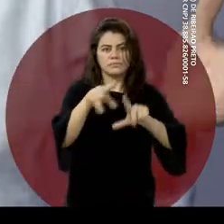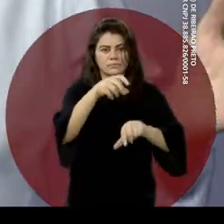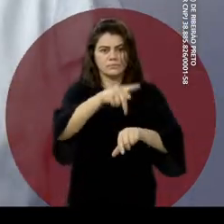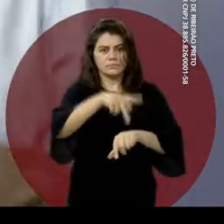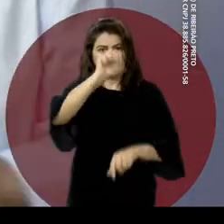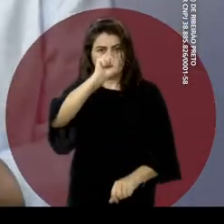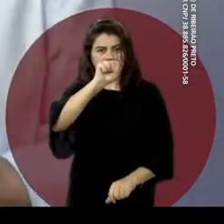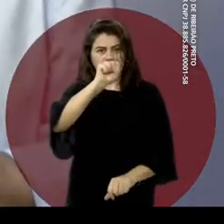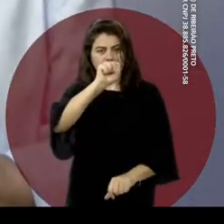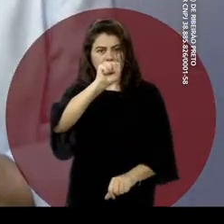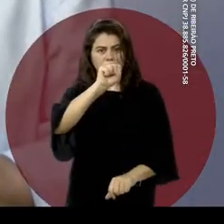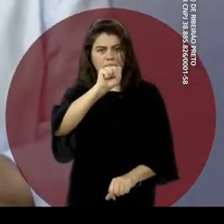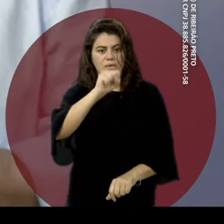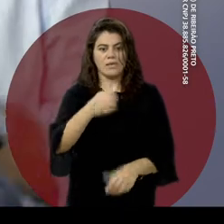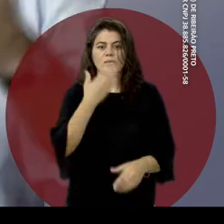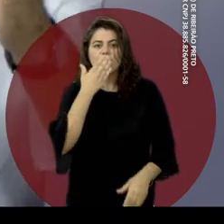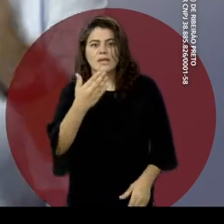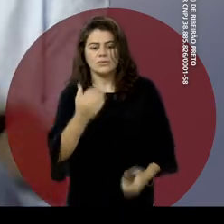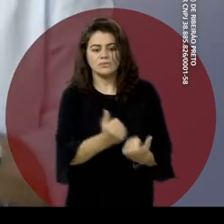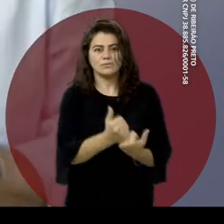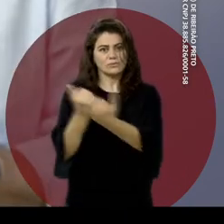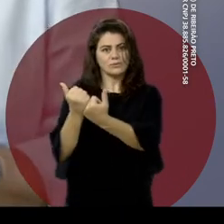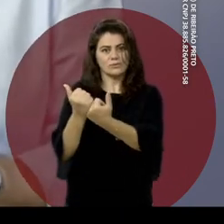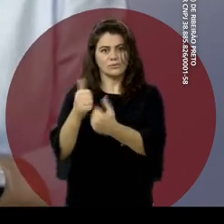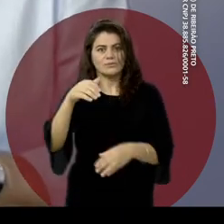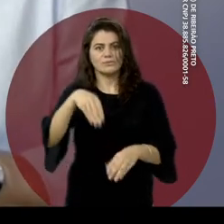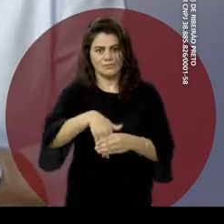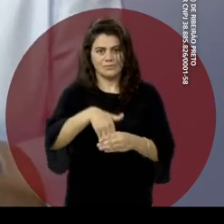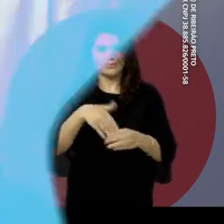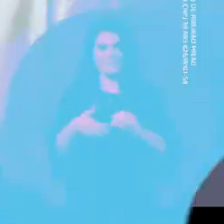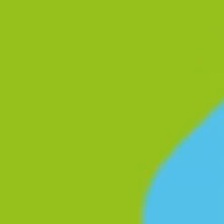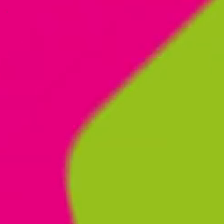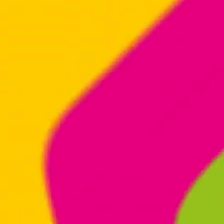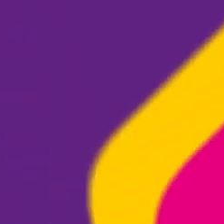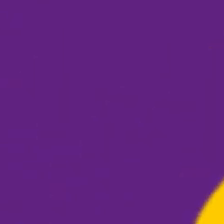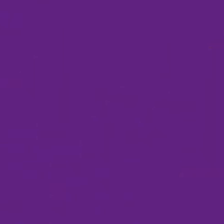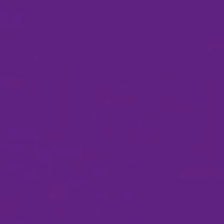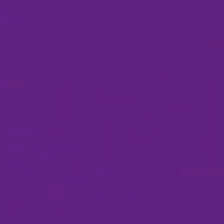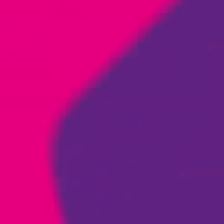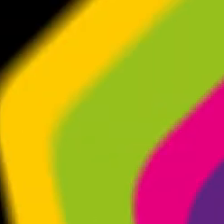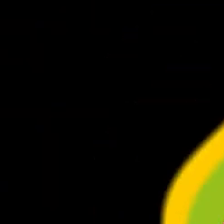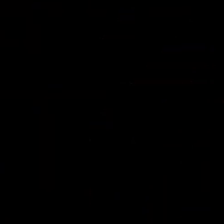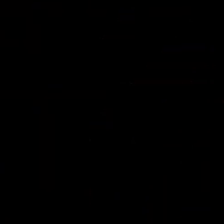licenciatura à pós-graduação. Conto com seu apoio, conto com seu voto. Treze!